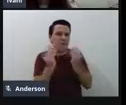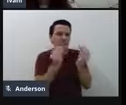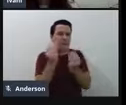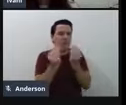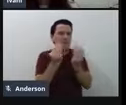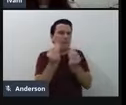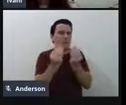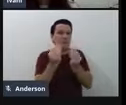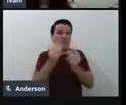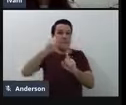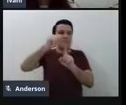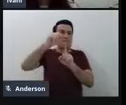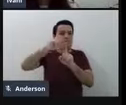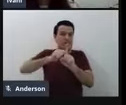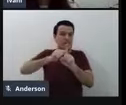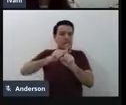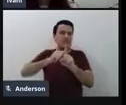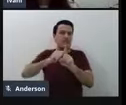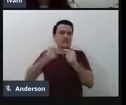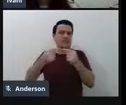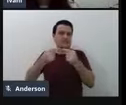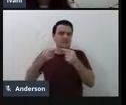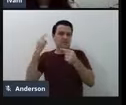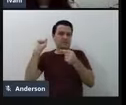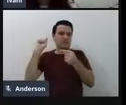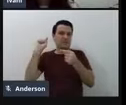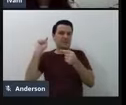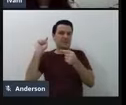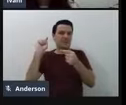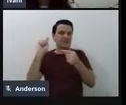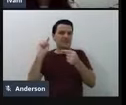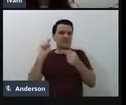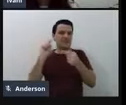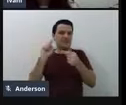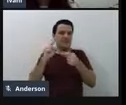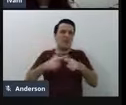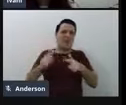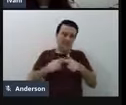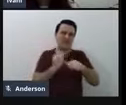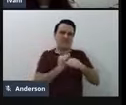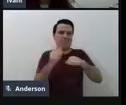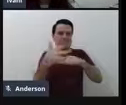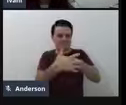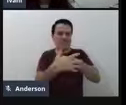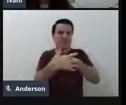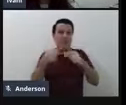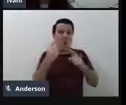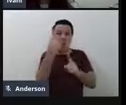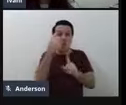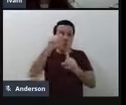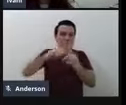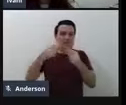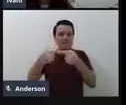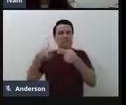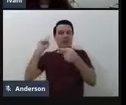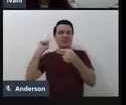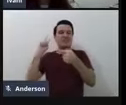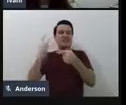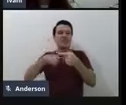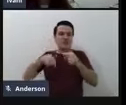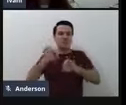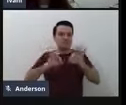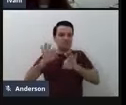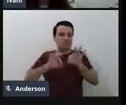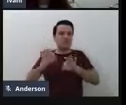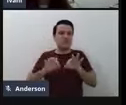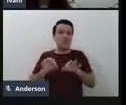no mês anterior ali, quando aconteceu a situação da pandemia mundial, né, e, então, nós não temos